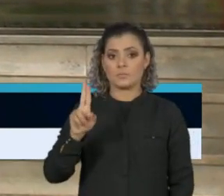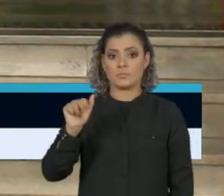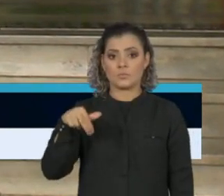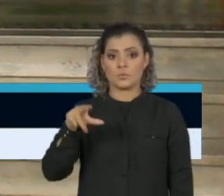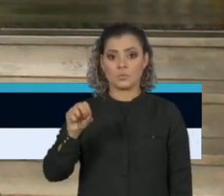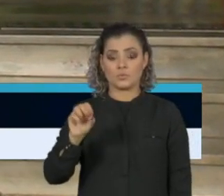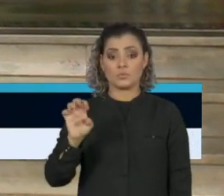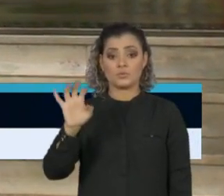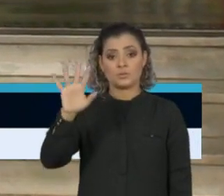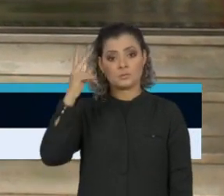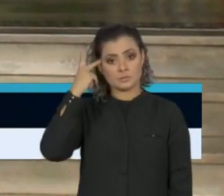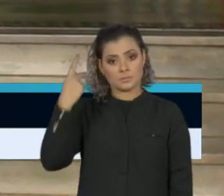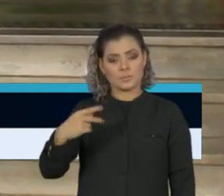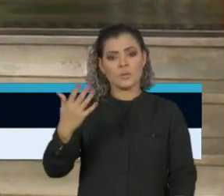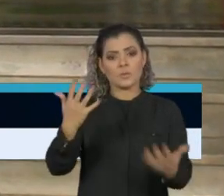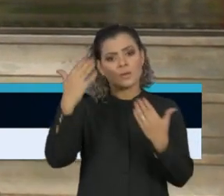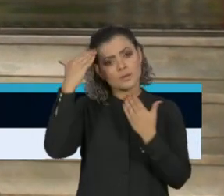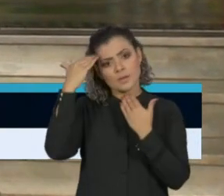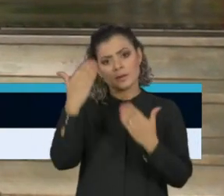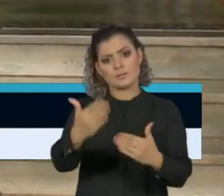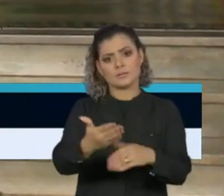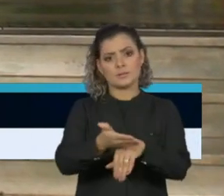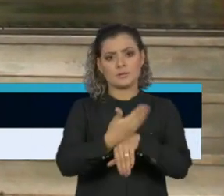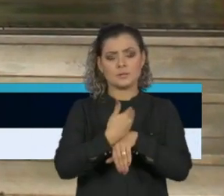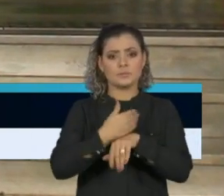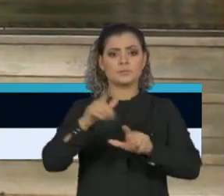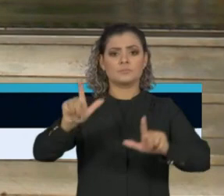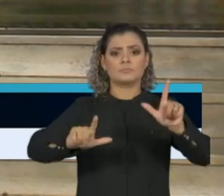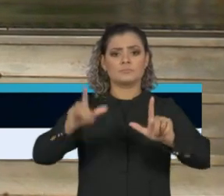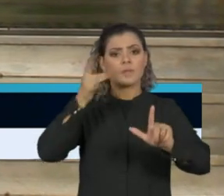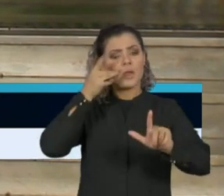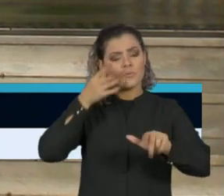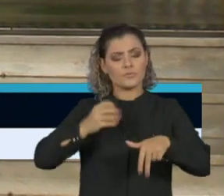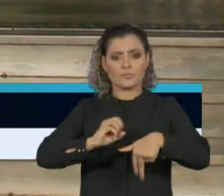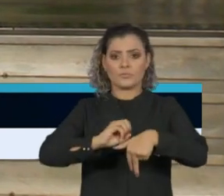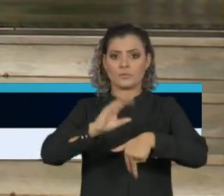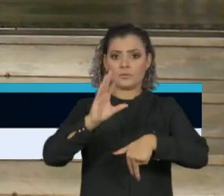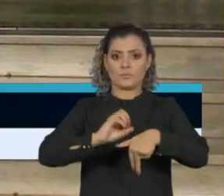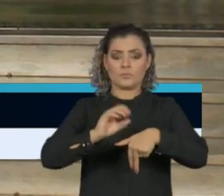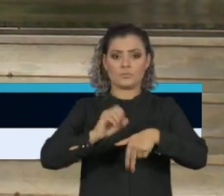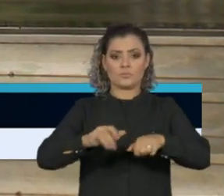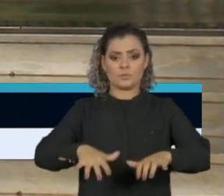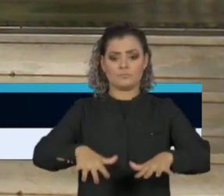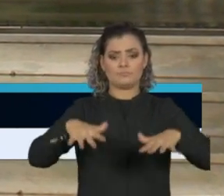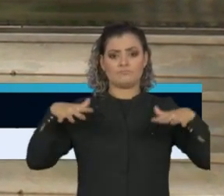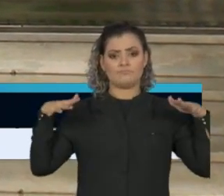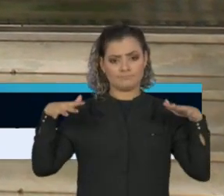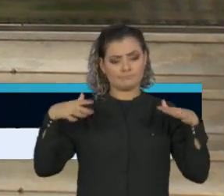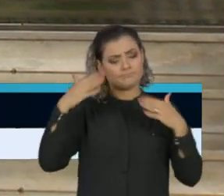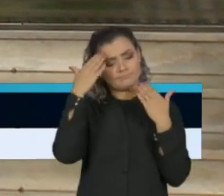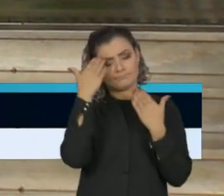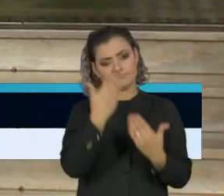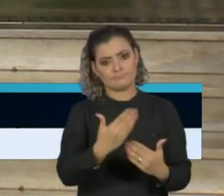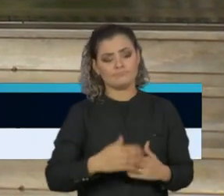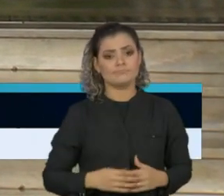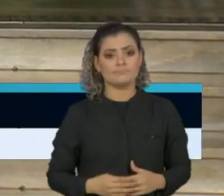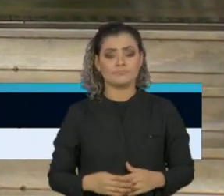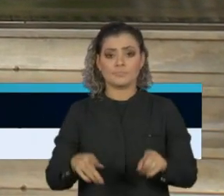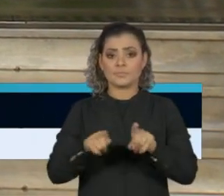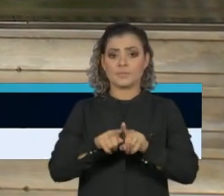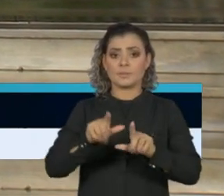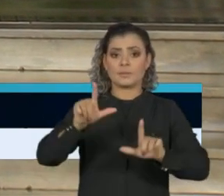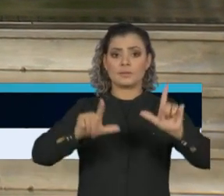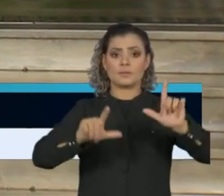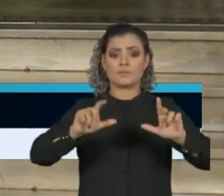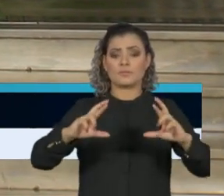Estado de São Paulo. Agradecer mais uma vez a transmissão ao vivo que estamos tendo aqui do Palácio dos Bandeirantes, da TV Cultura, da TV Record